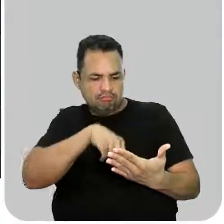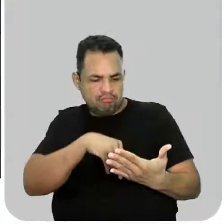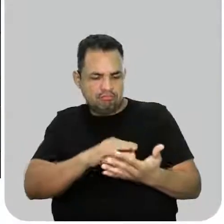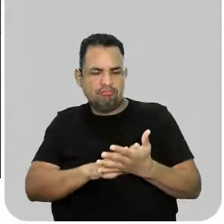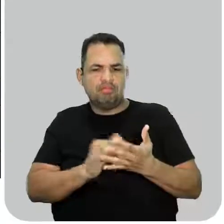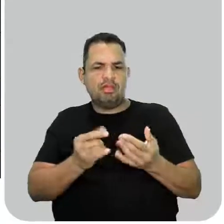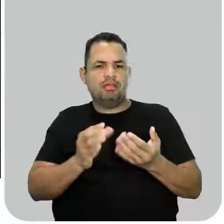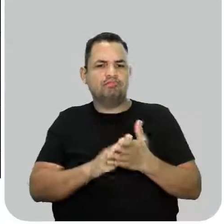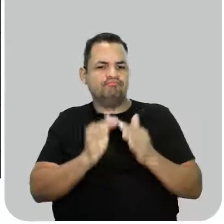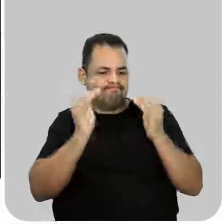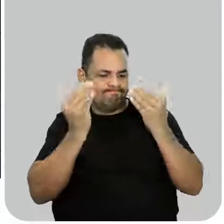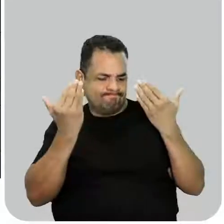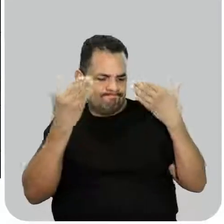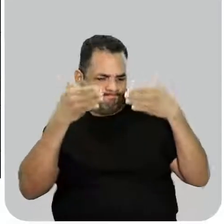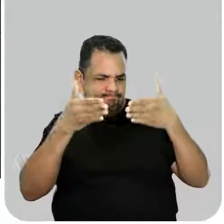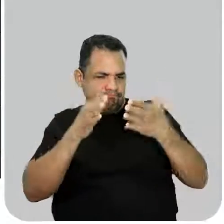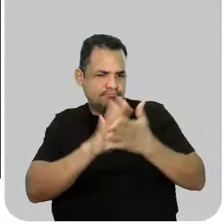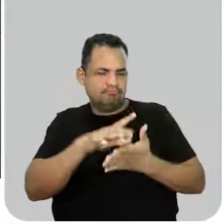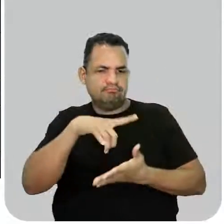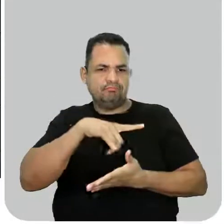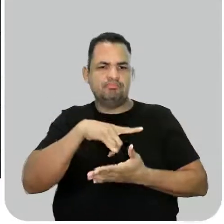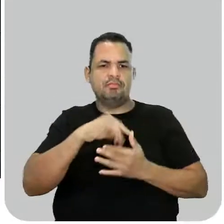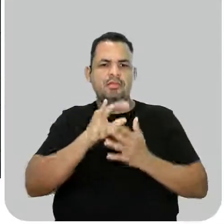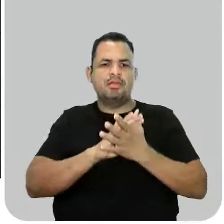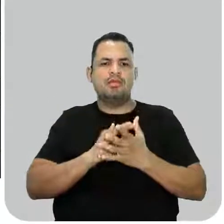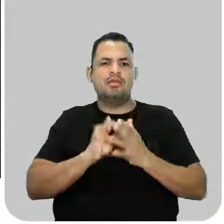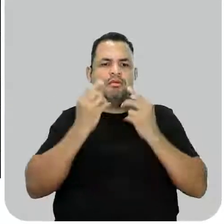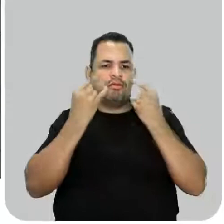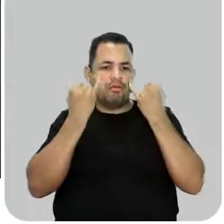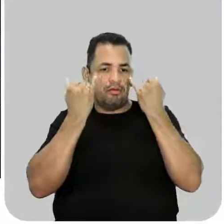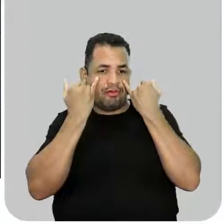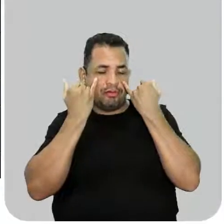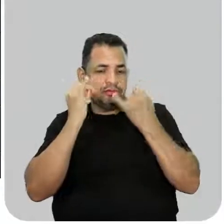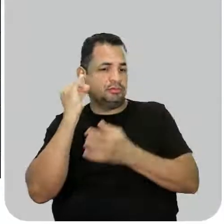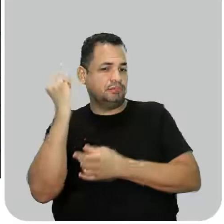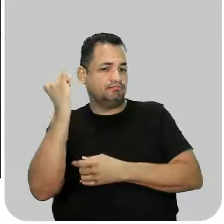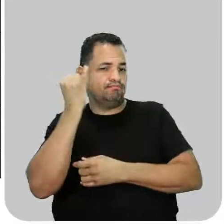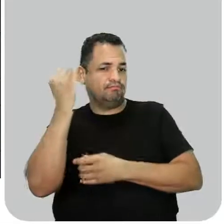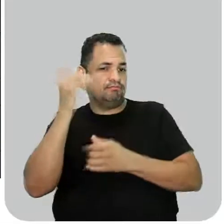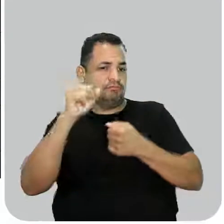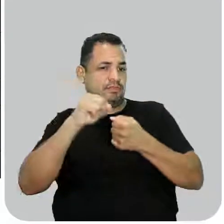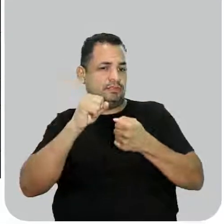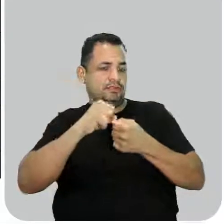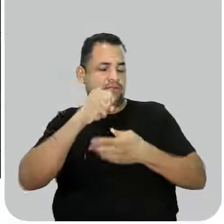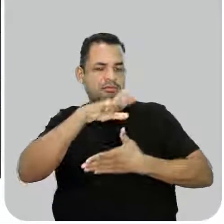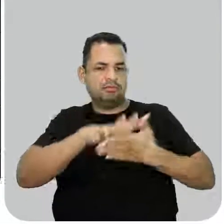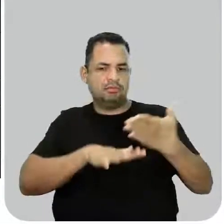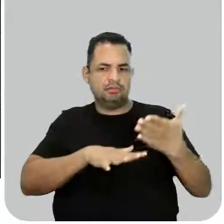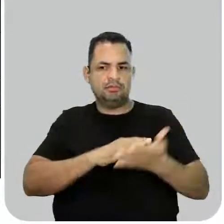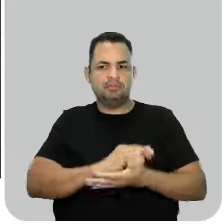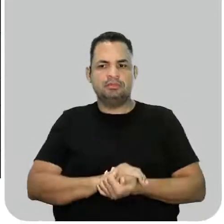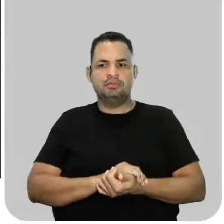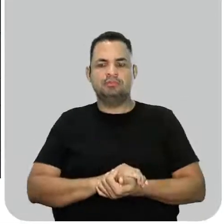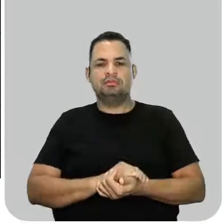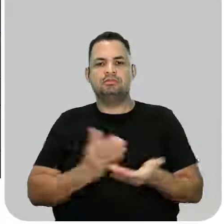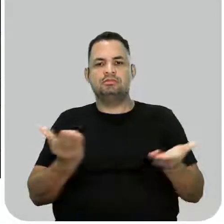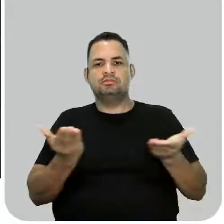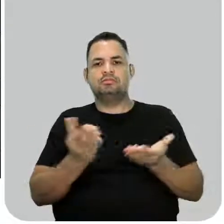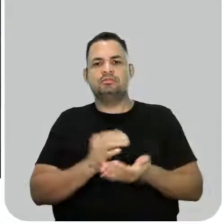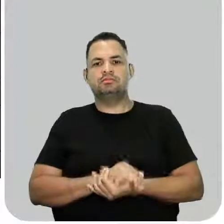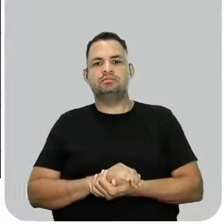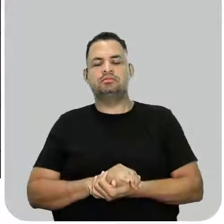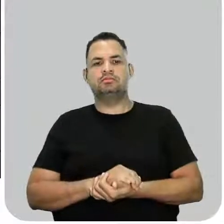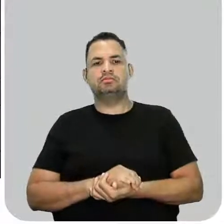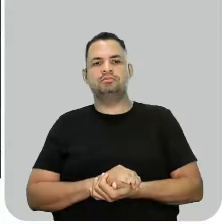Ali, normalmente, sempre tem uma informação muito importante para a resolução da tua questão. Como é o caso dessa